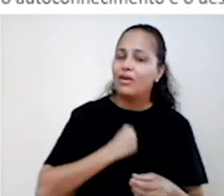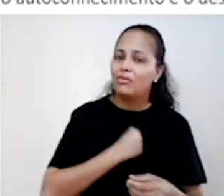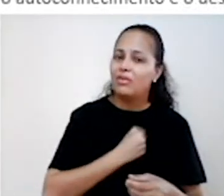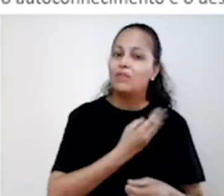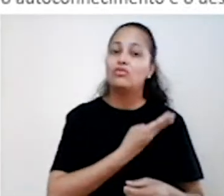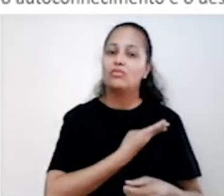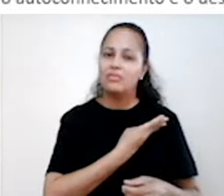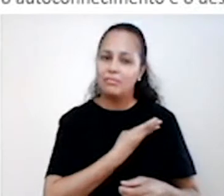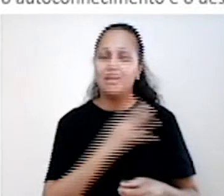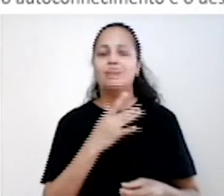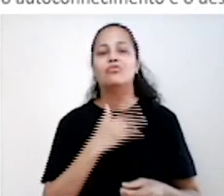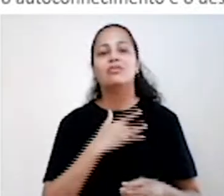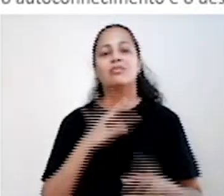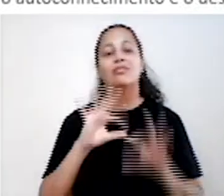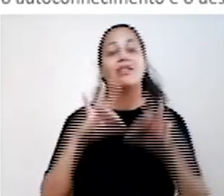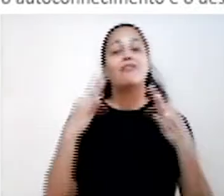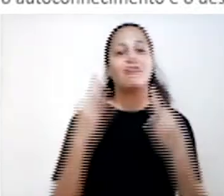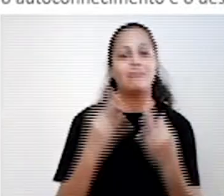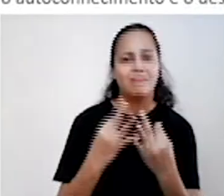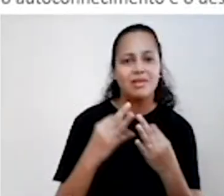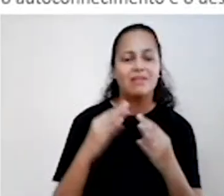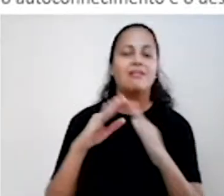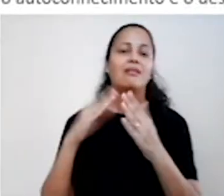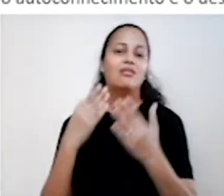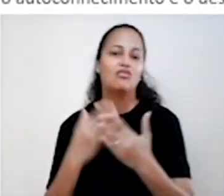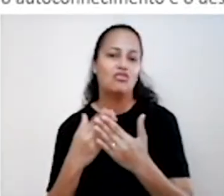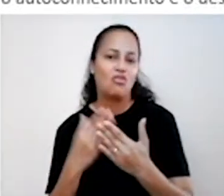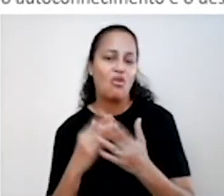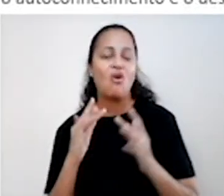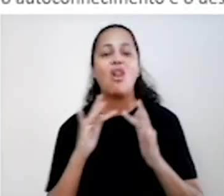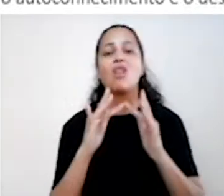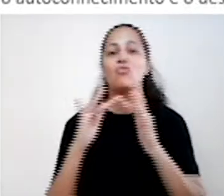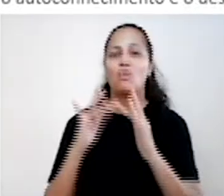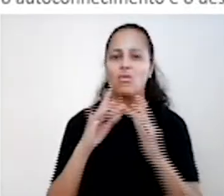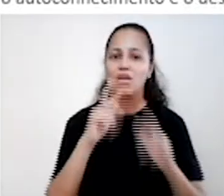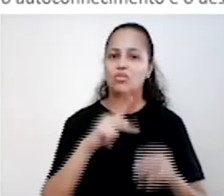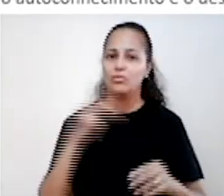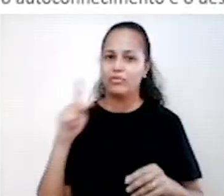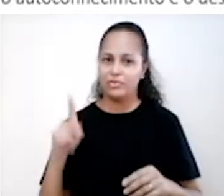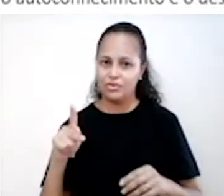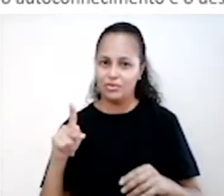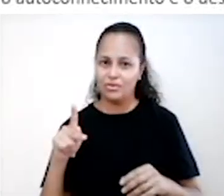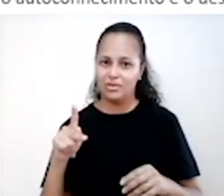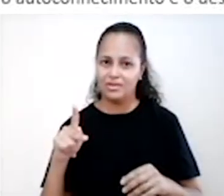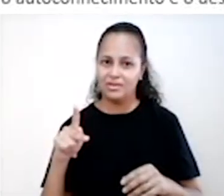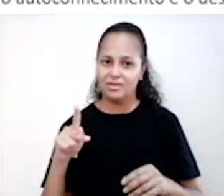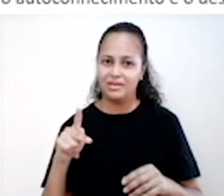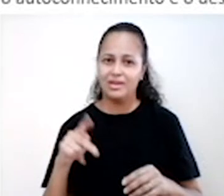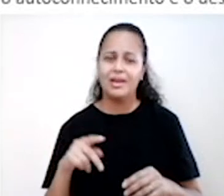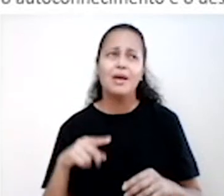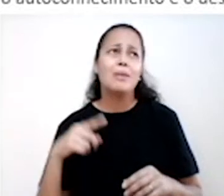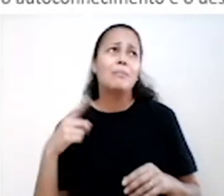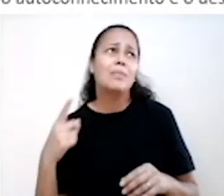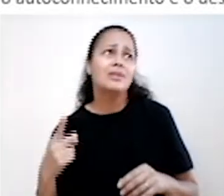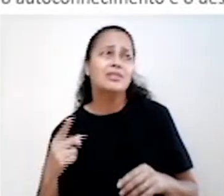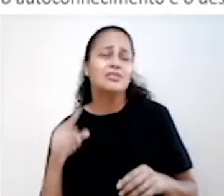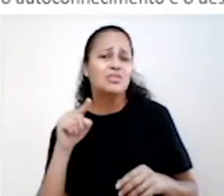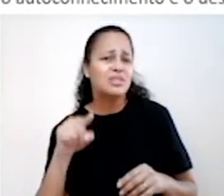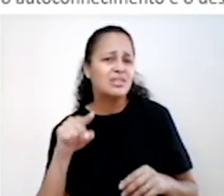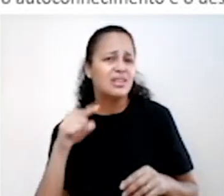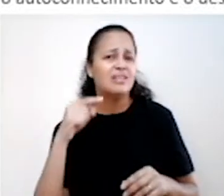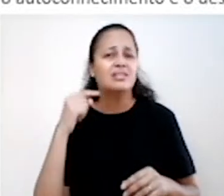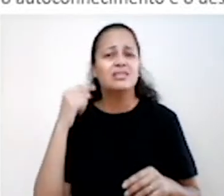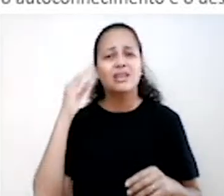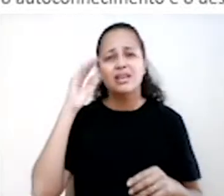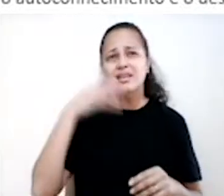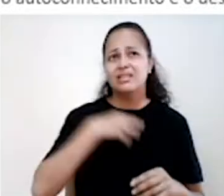sala de aula, da comida, da escola, do contato com os professores, mas em outros momentos, será que vocês não sentiram que